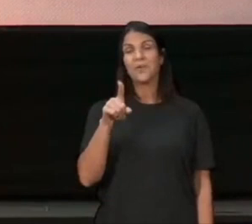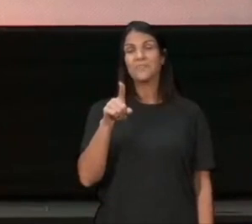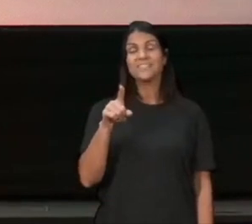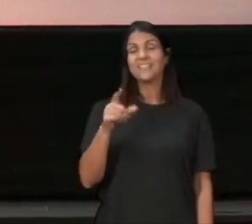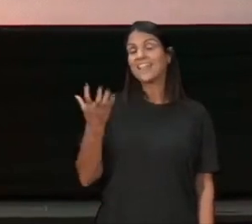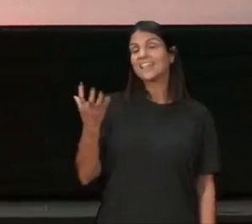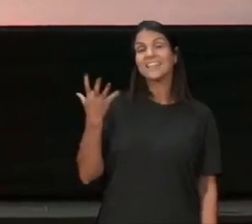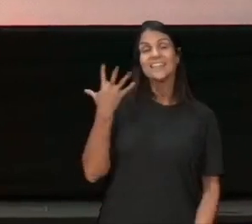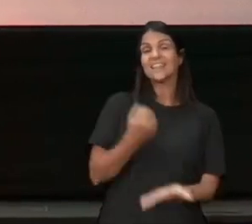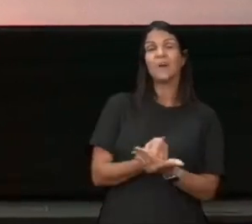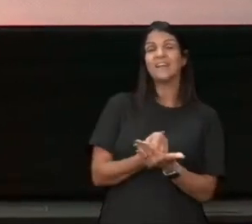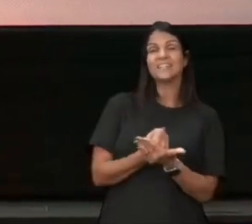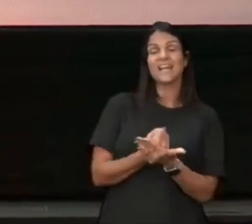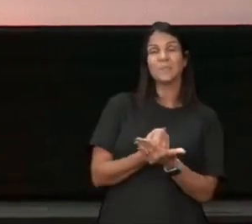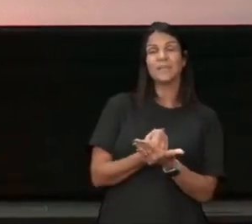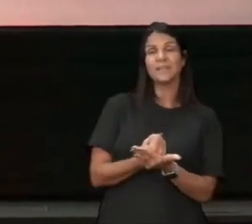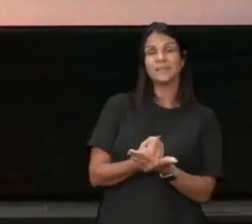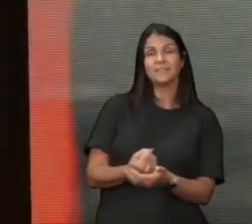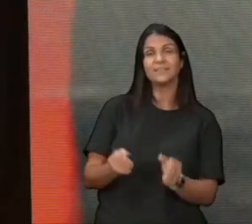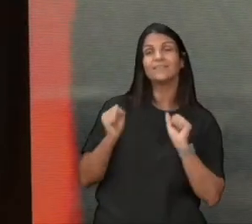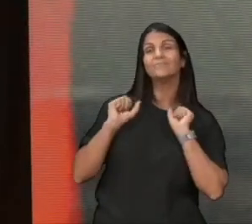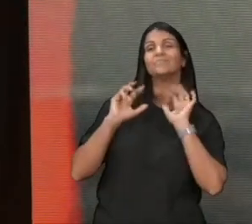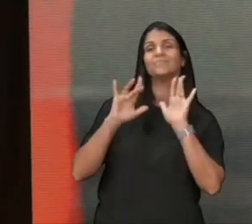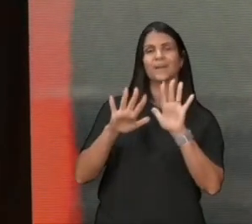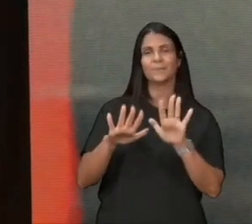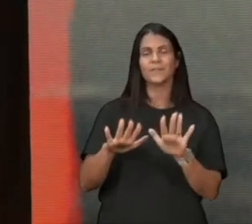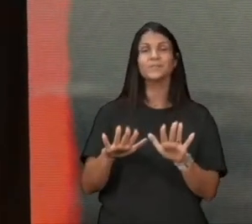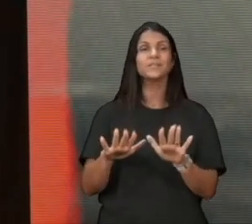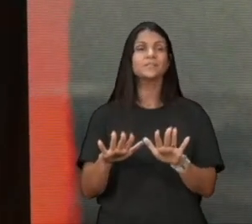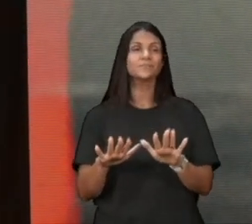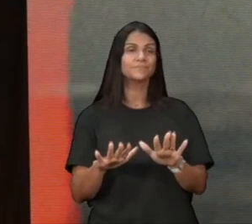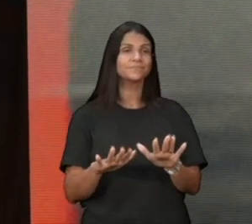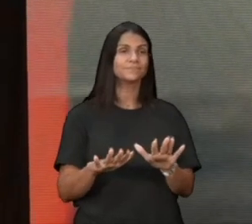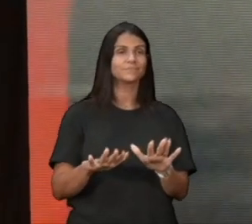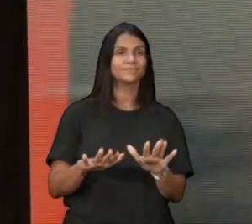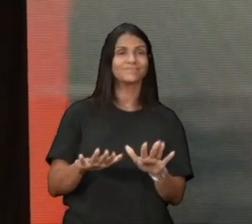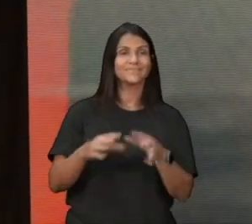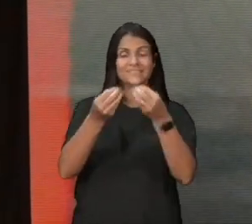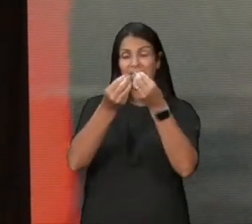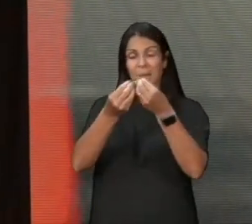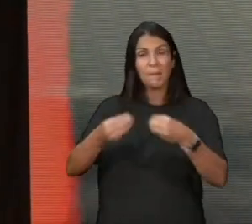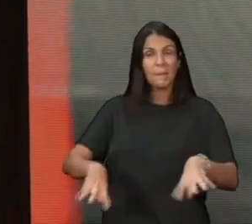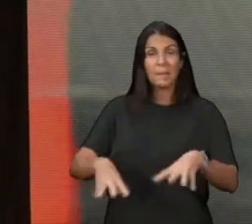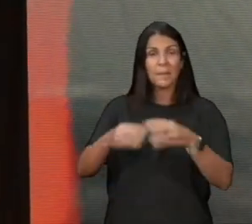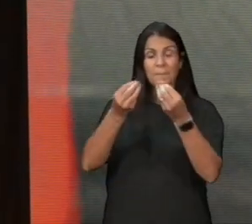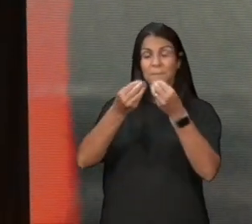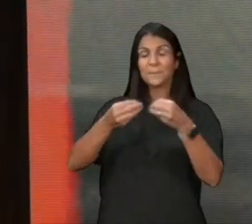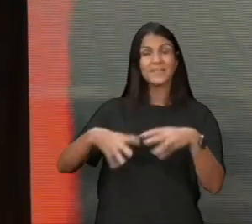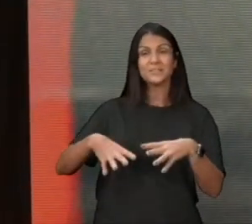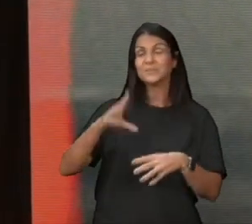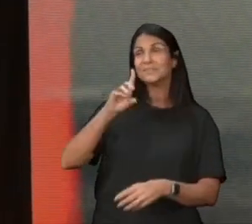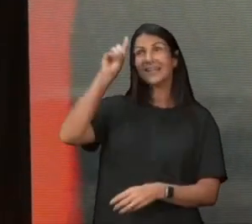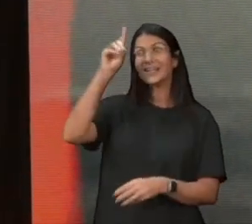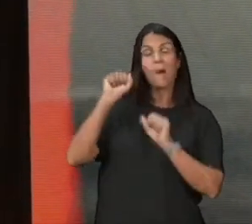e de ser realmente, muito valorizado, pelo Senhor, esse cara não, esse cara falou, Senhor, eu